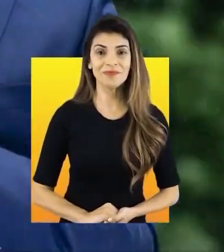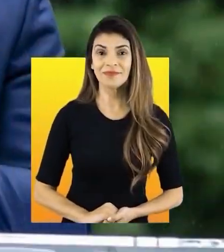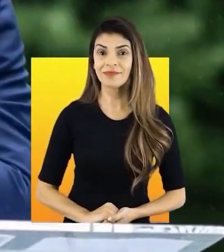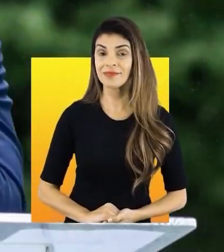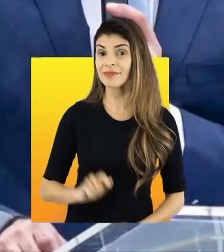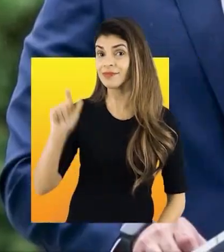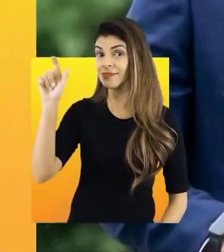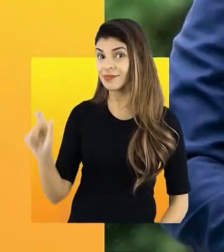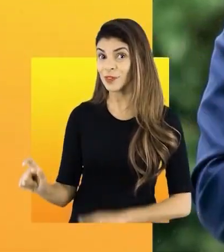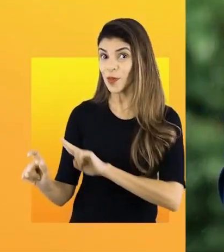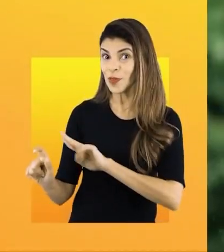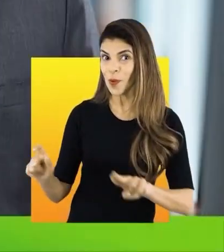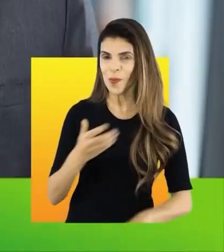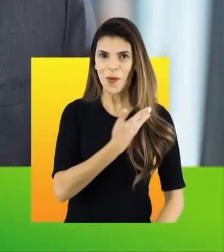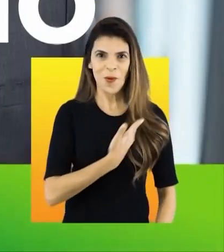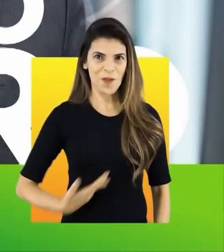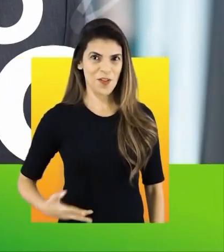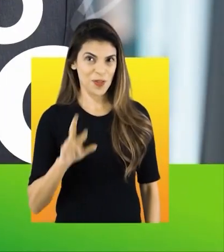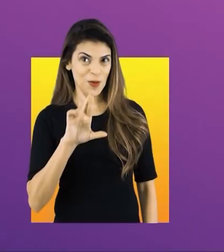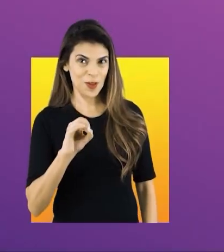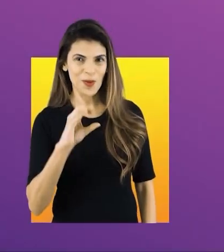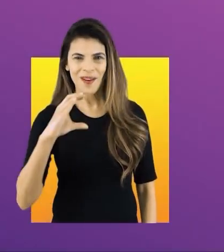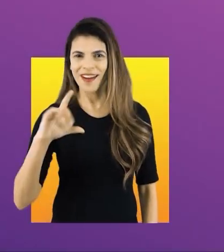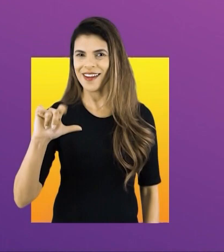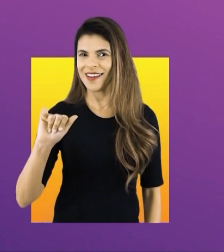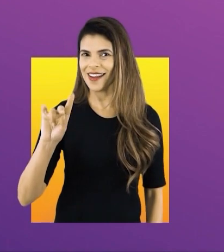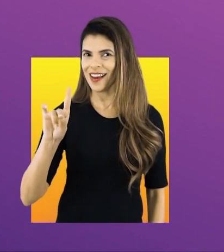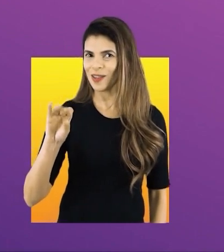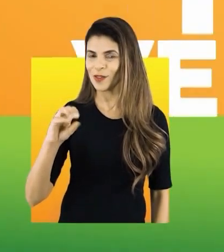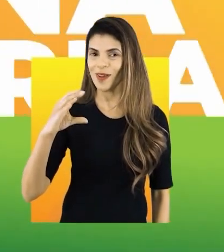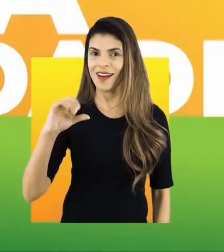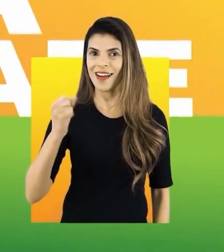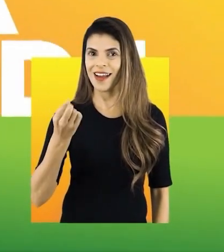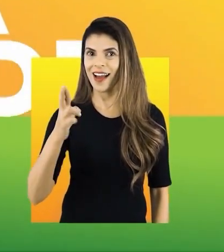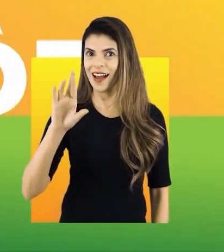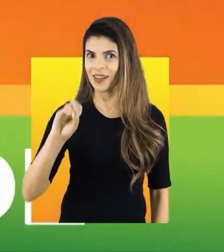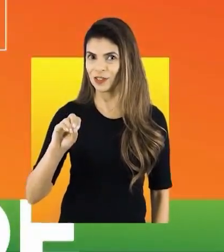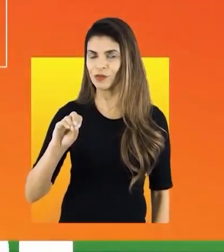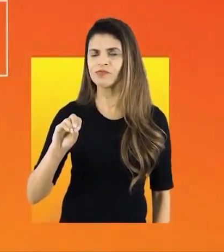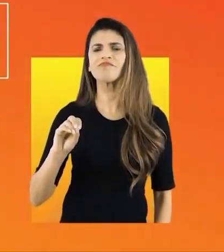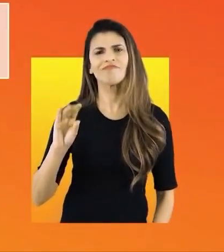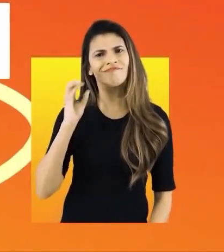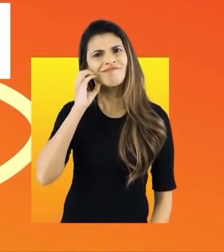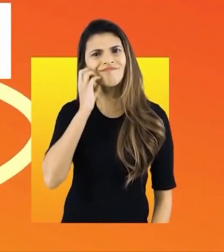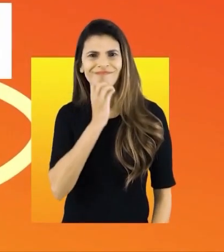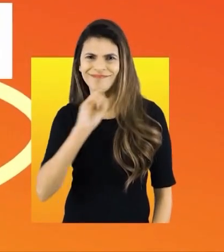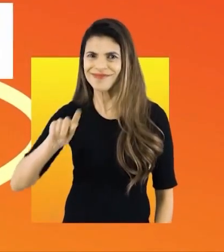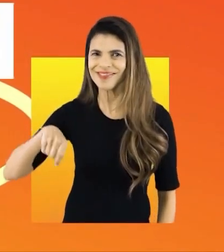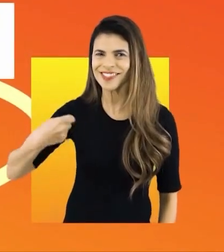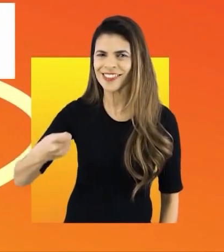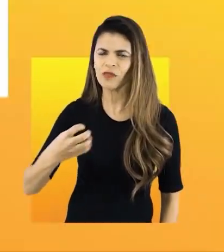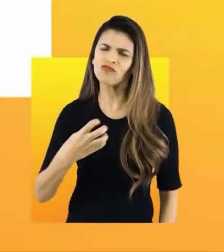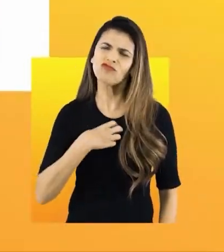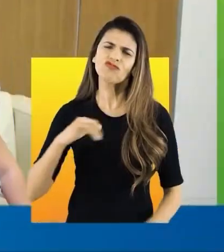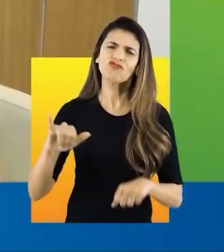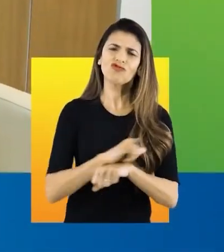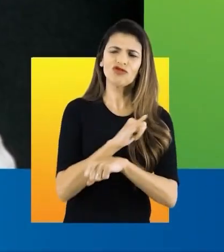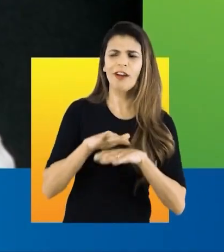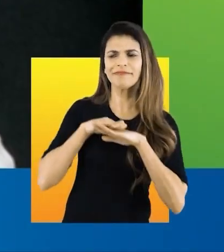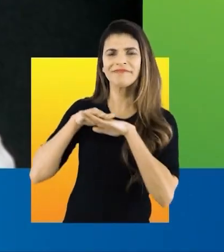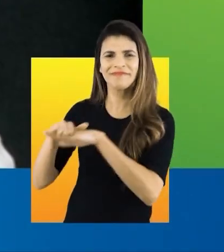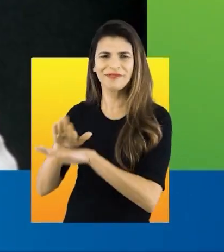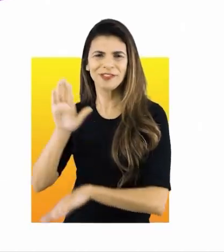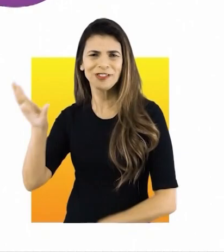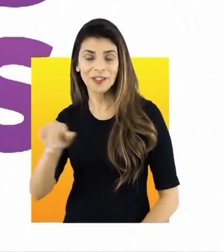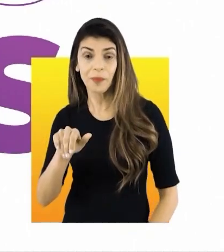você sabe que o nome do governador do rio é Cláudio Castro né na verdade cada um chama de um jeito o pai seu